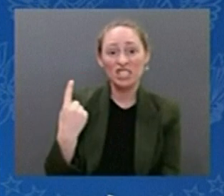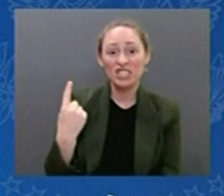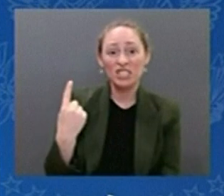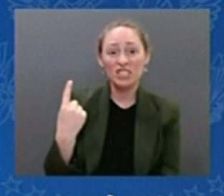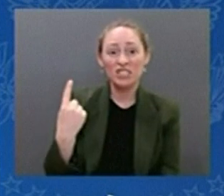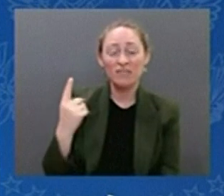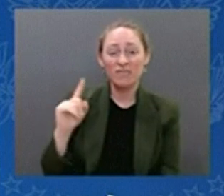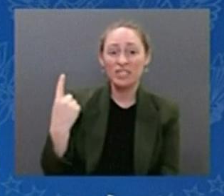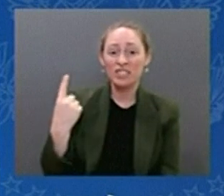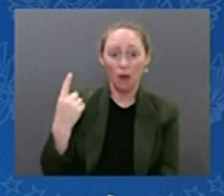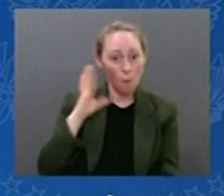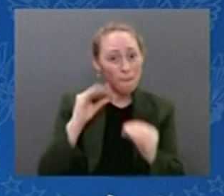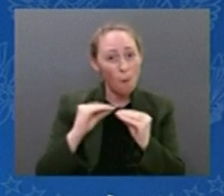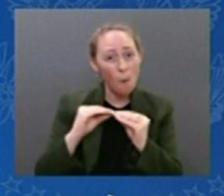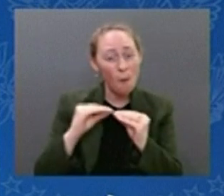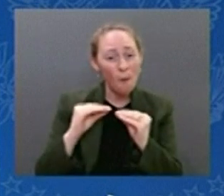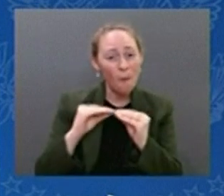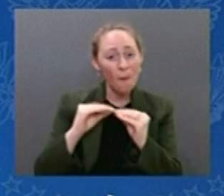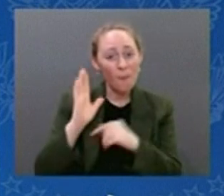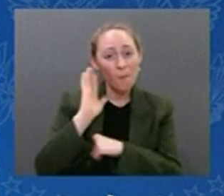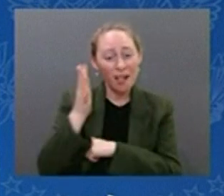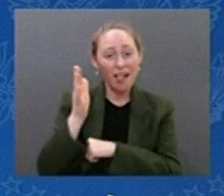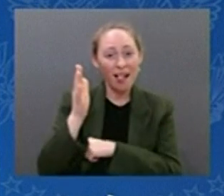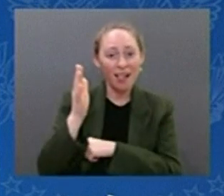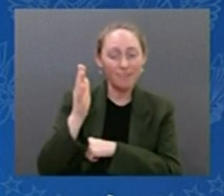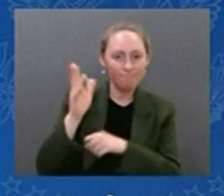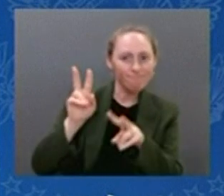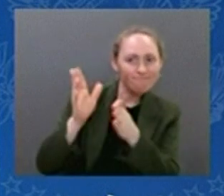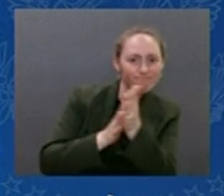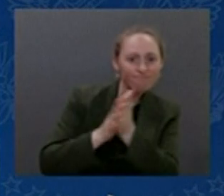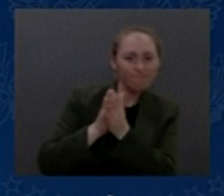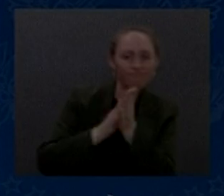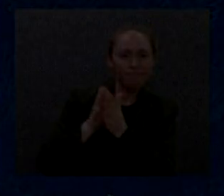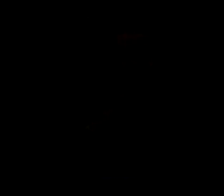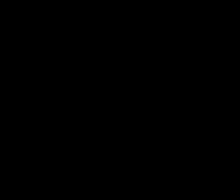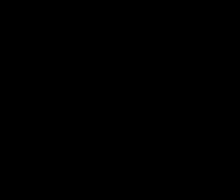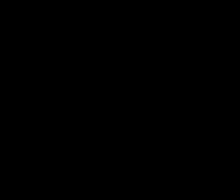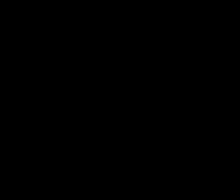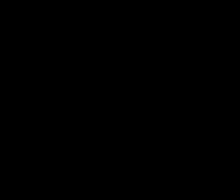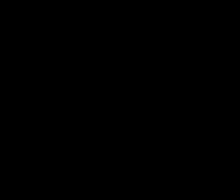E, desde que sabemos, universidade está 13.8 bilhões de anos. ano, vários anos. E, em E, em Por o